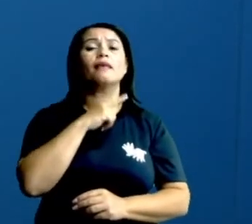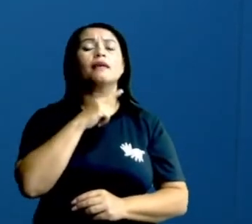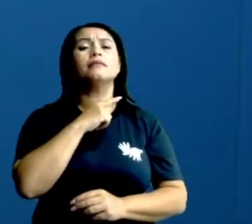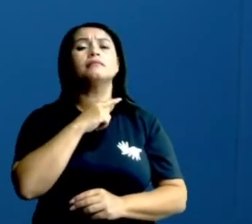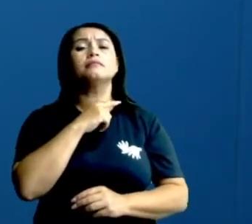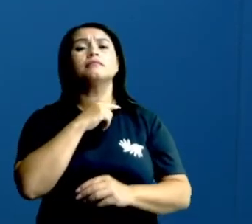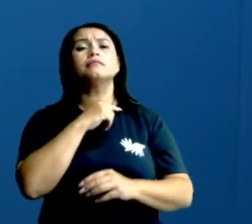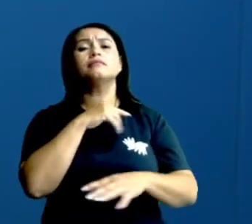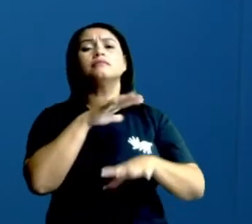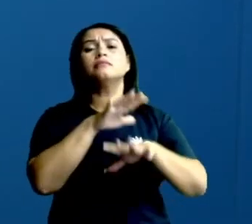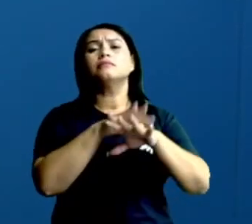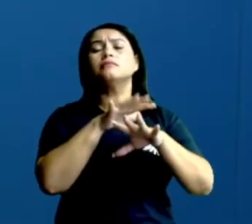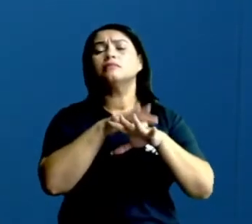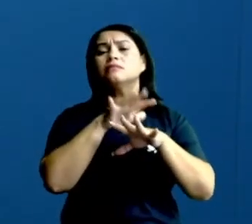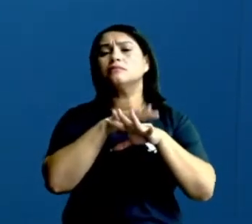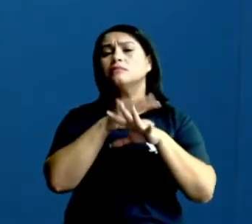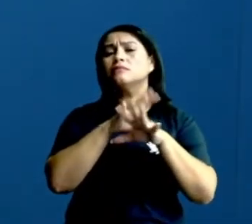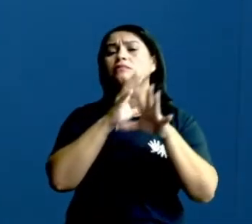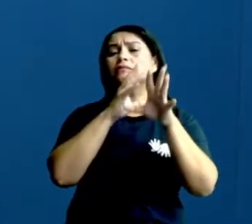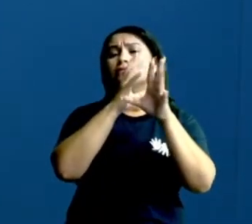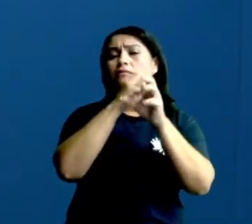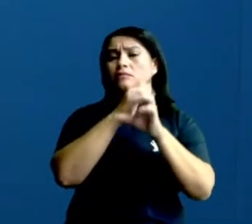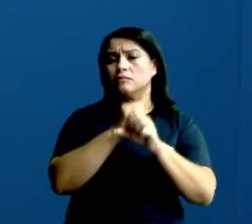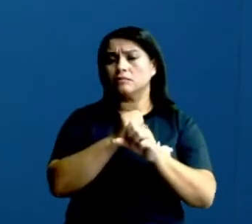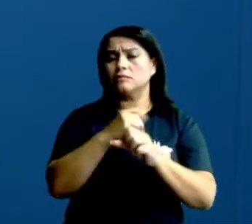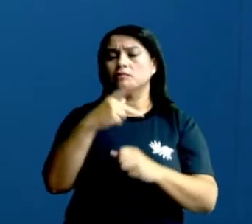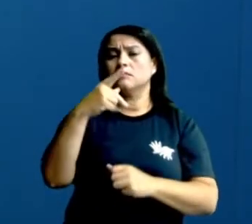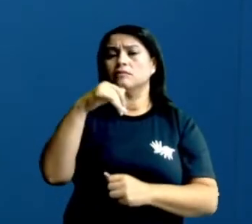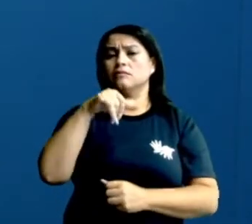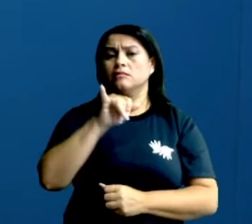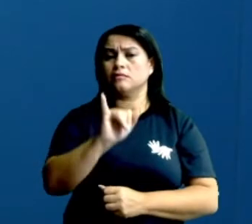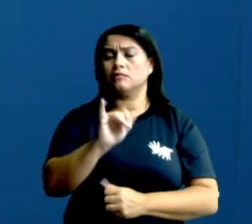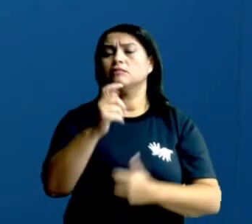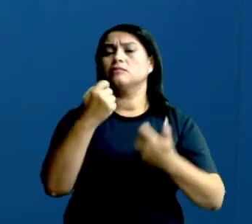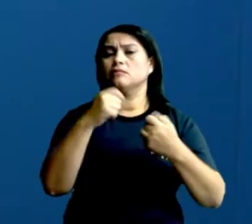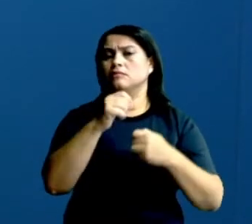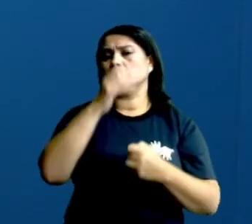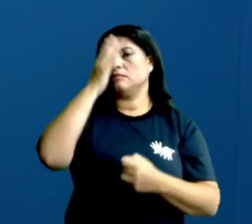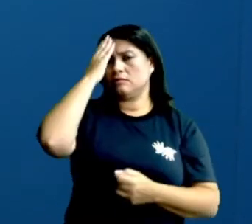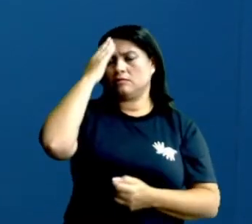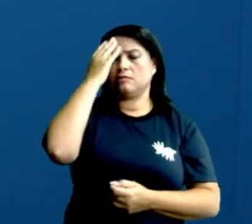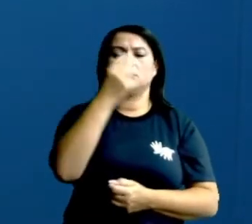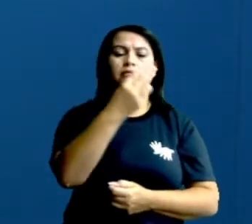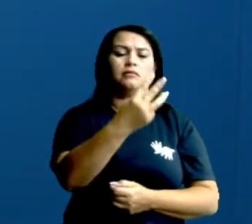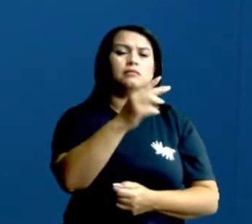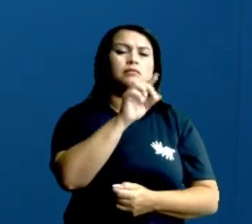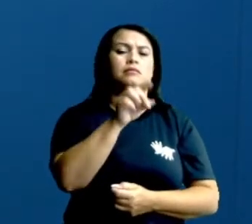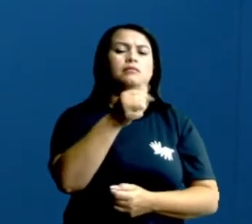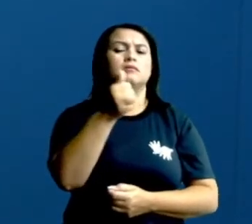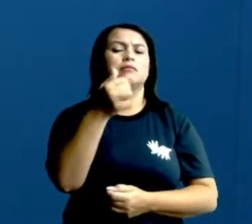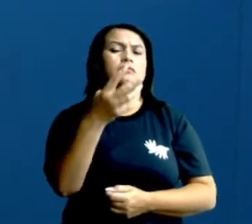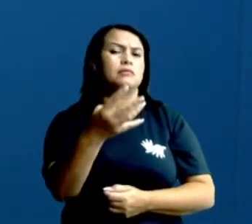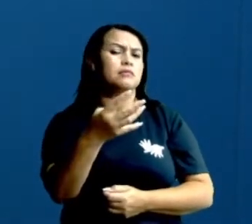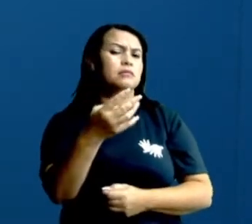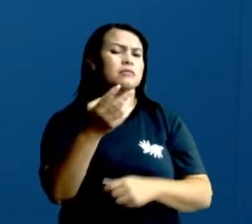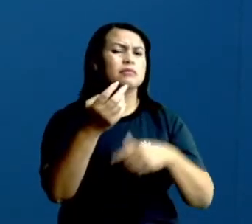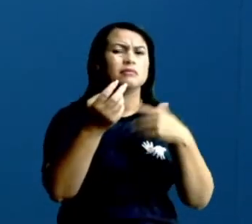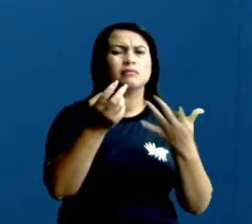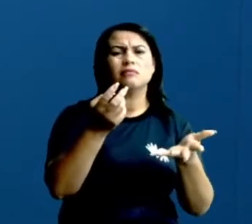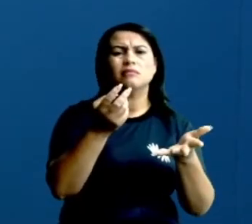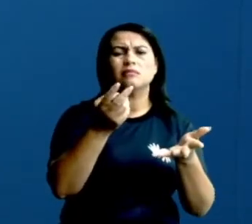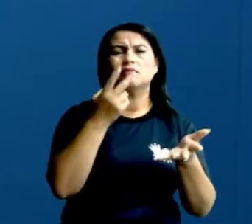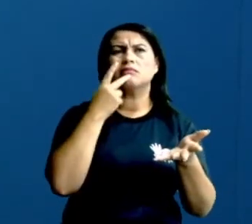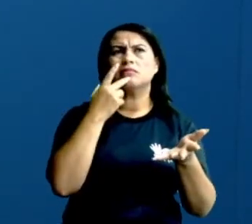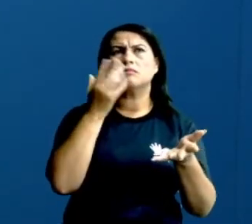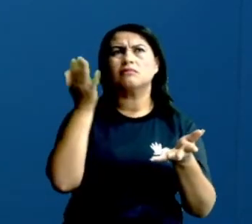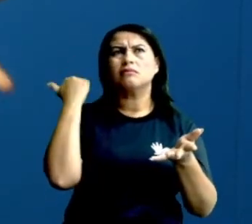conta de matemática você for precisar calcular o pi, você já tem que saber que o pi é 3,14. Ô professora, a senhora não